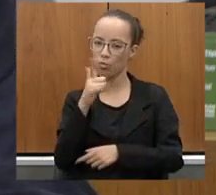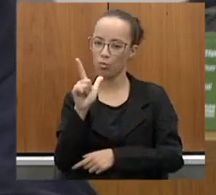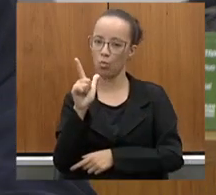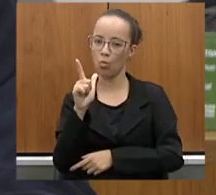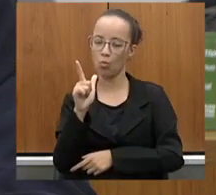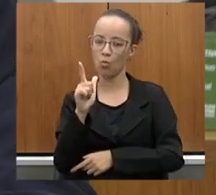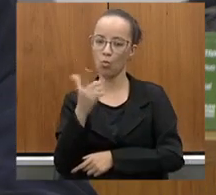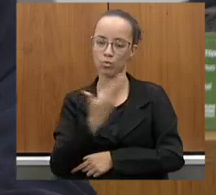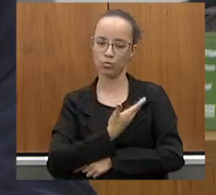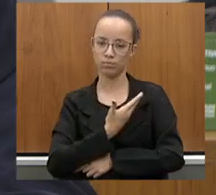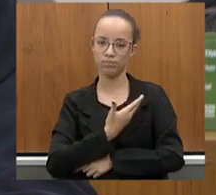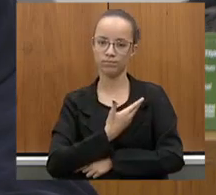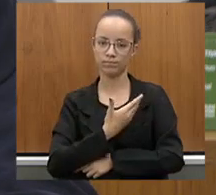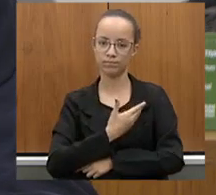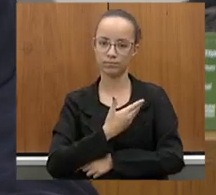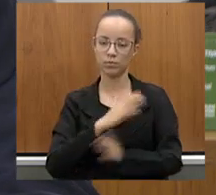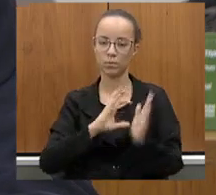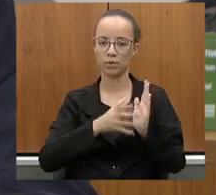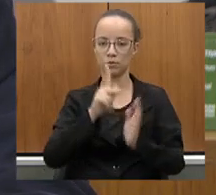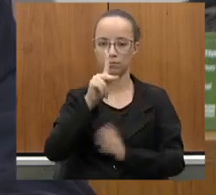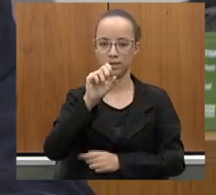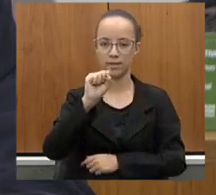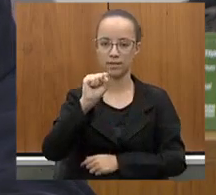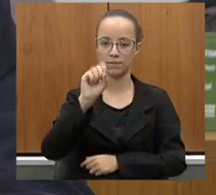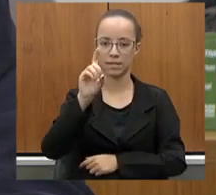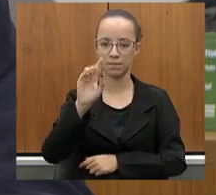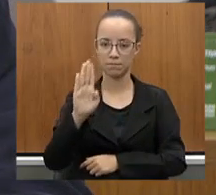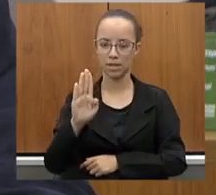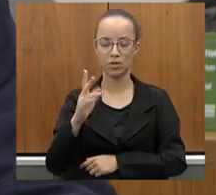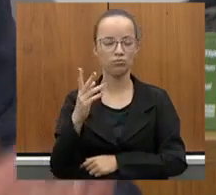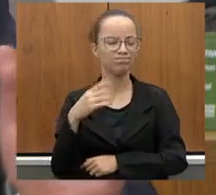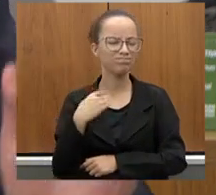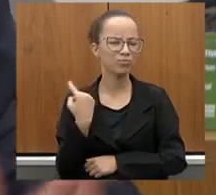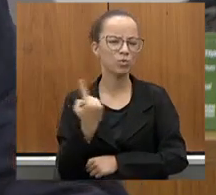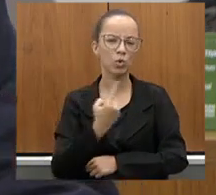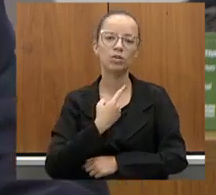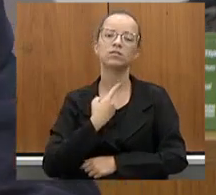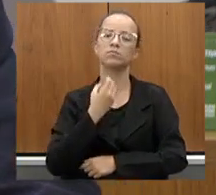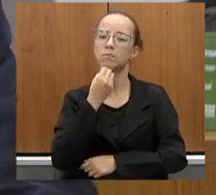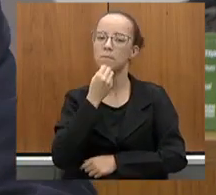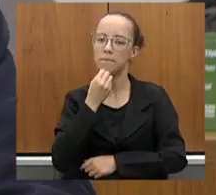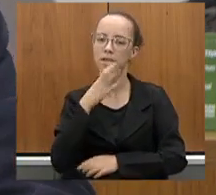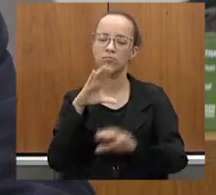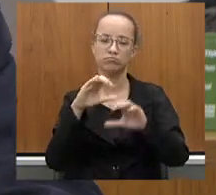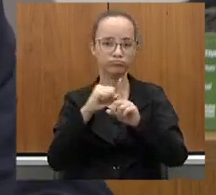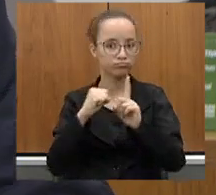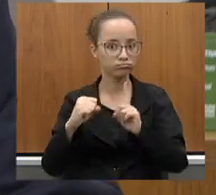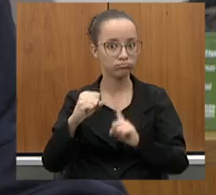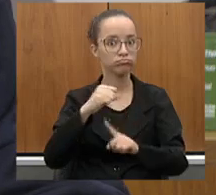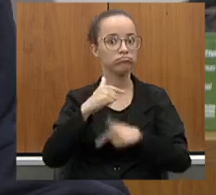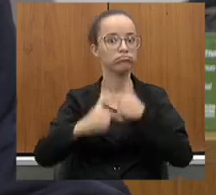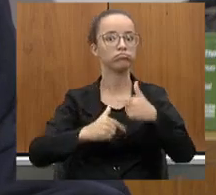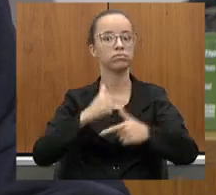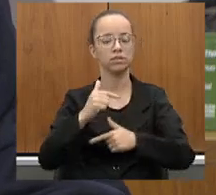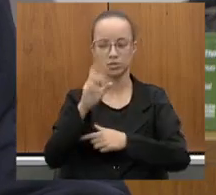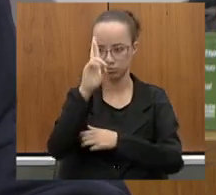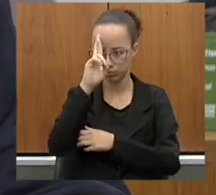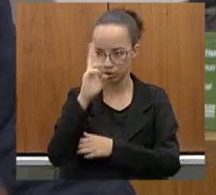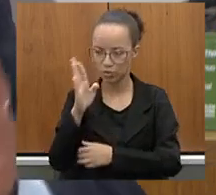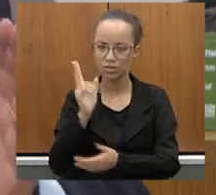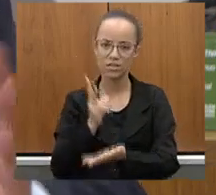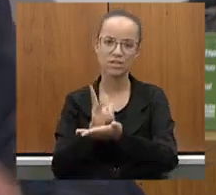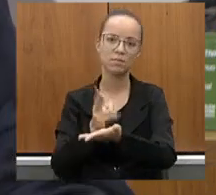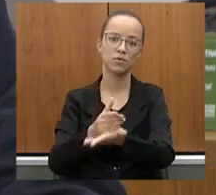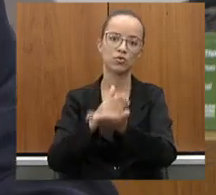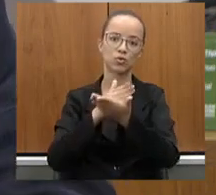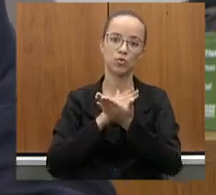PSDB, sempre pudemos trabalhar para o bem comum. Aliás, vossa excelência sempre me ajudou na